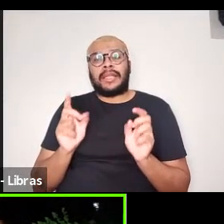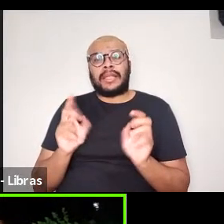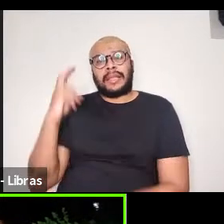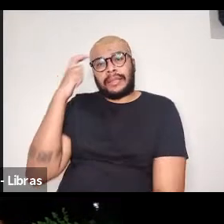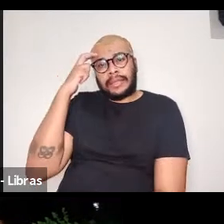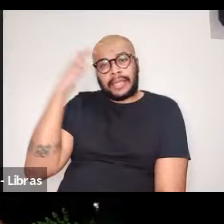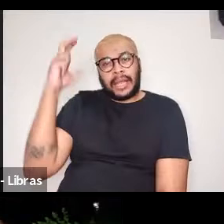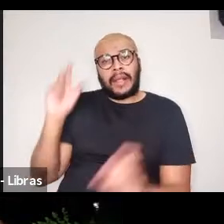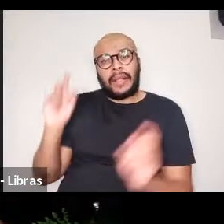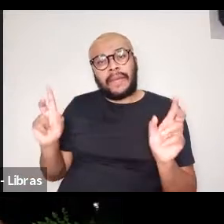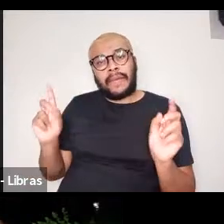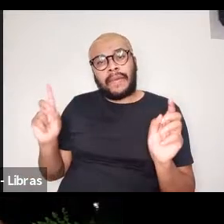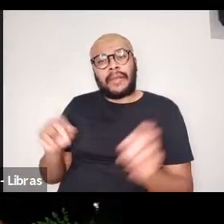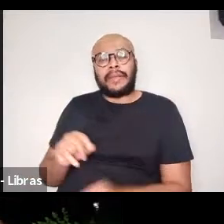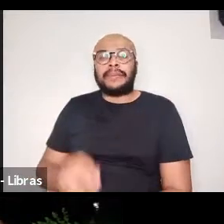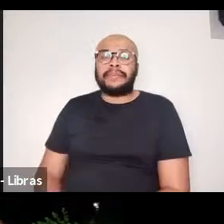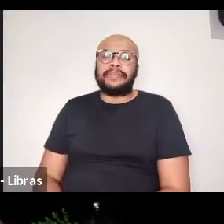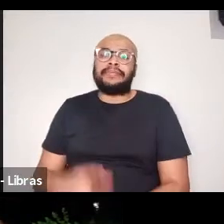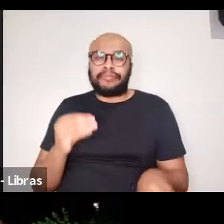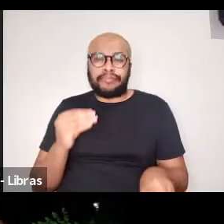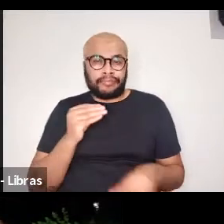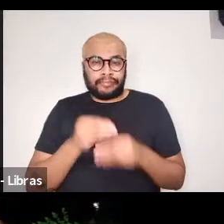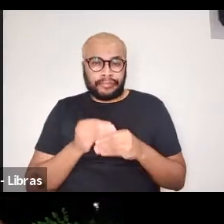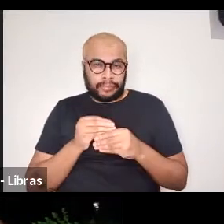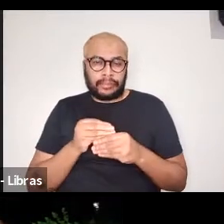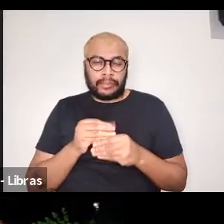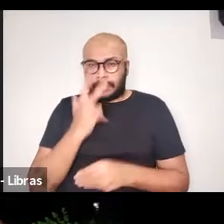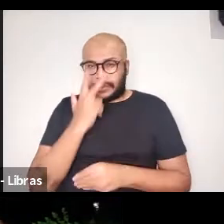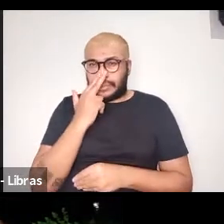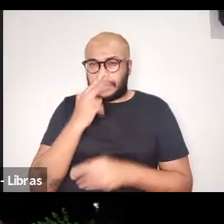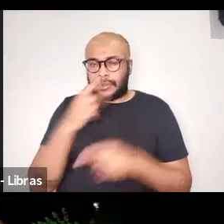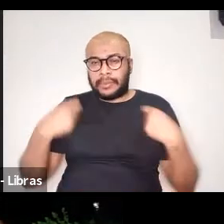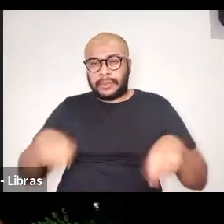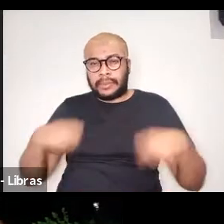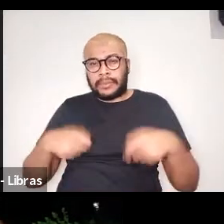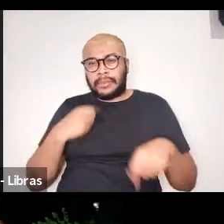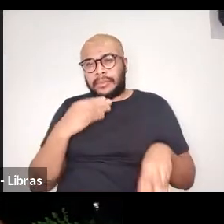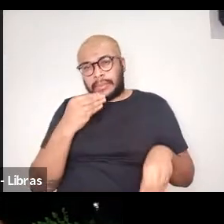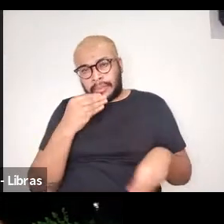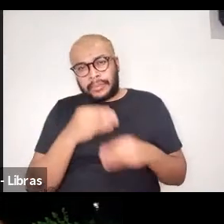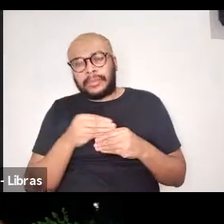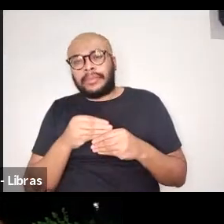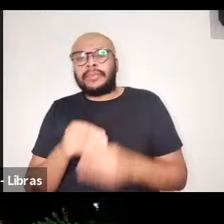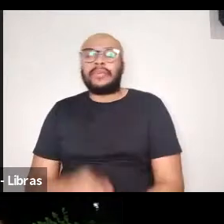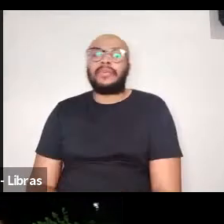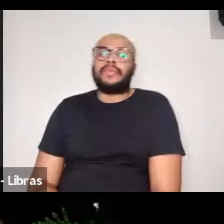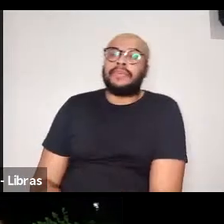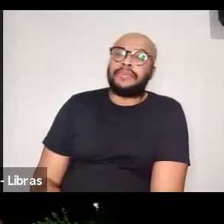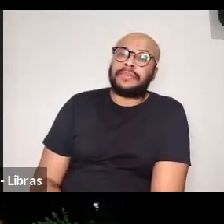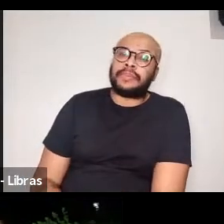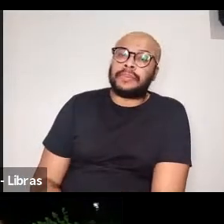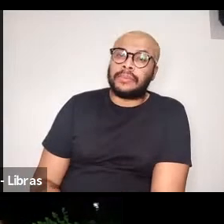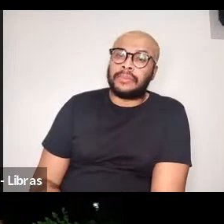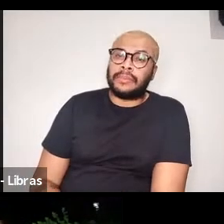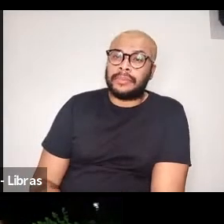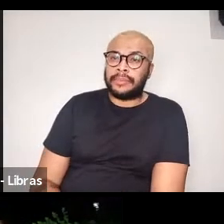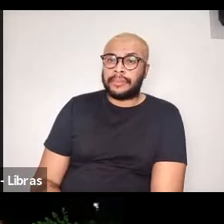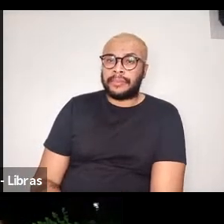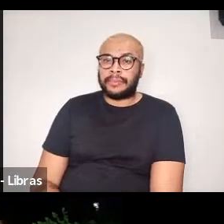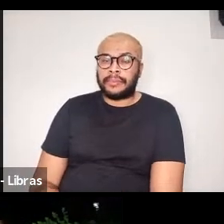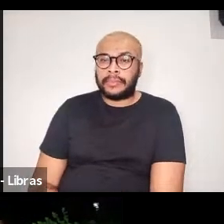Quero fazer um comentário que é complementado, que pretende complementar o que